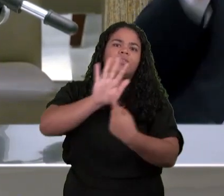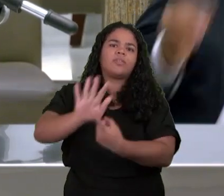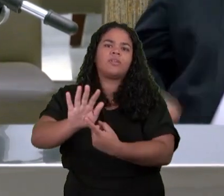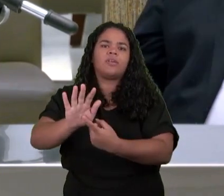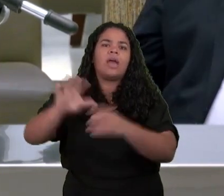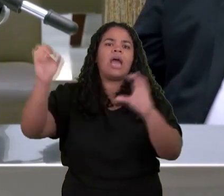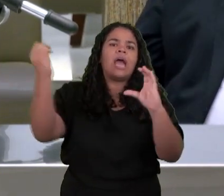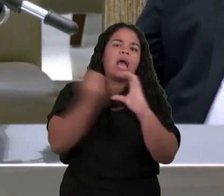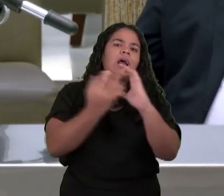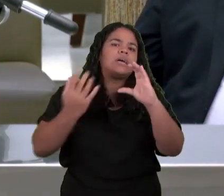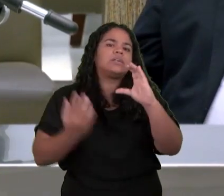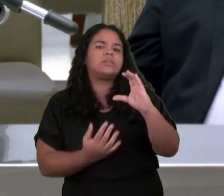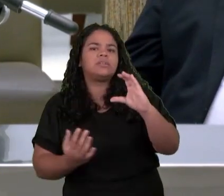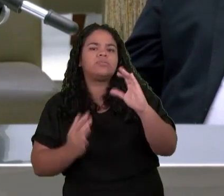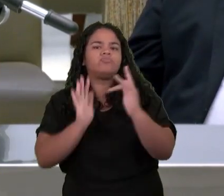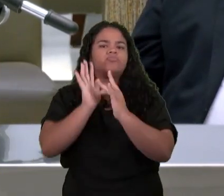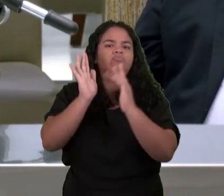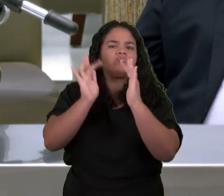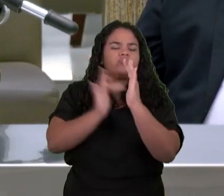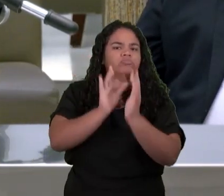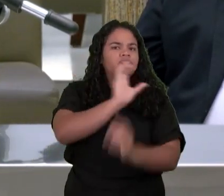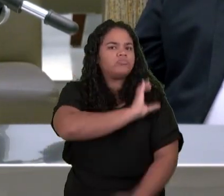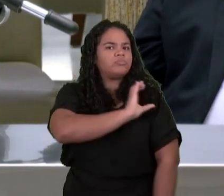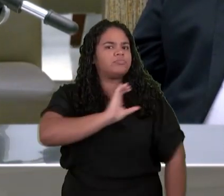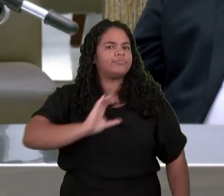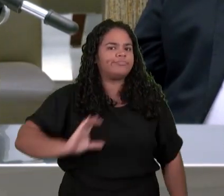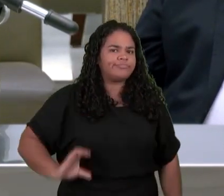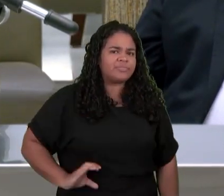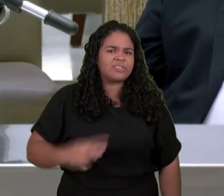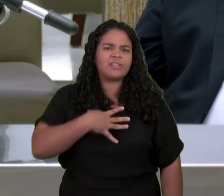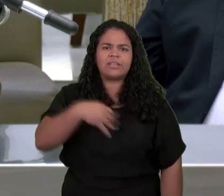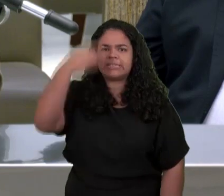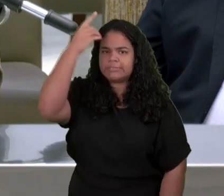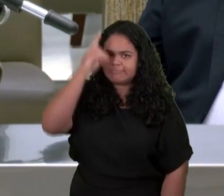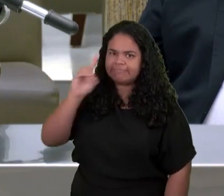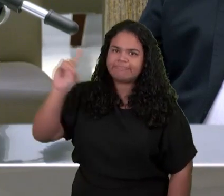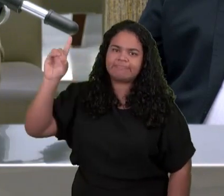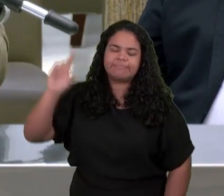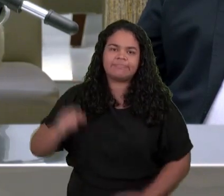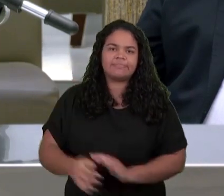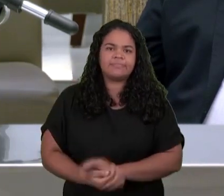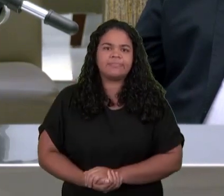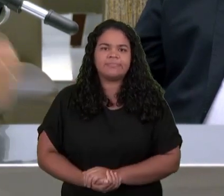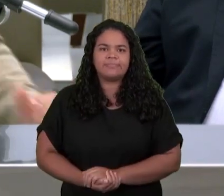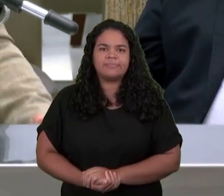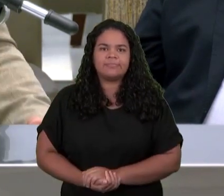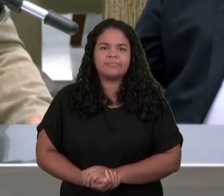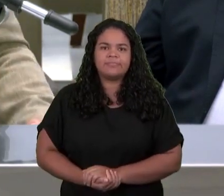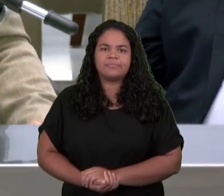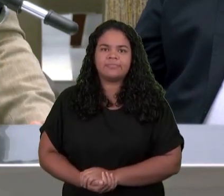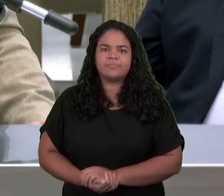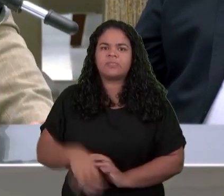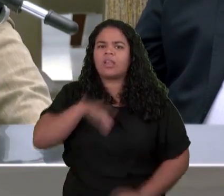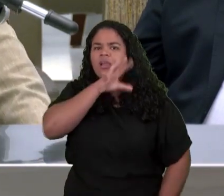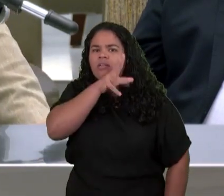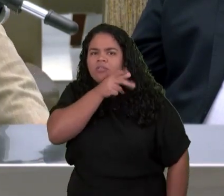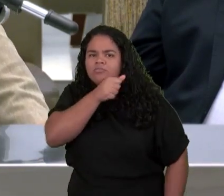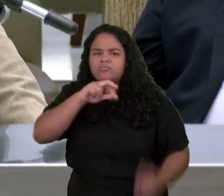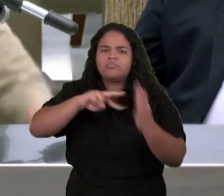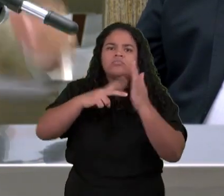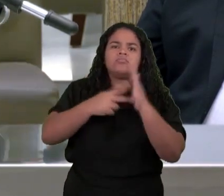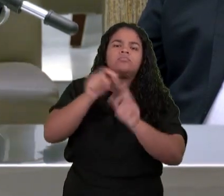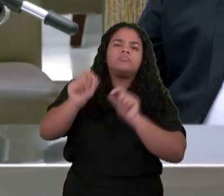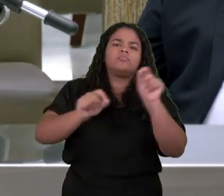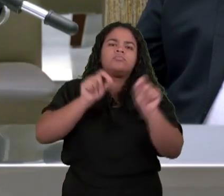Pessoa Da trindade Jesus O verbo Encarnado O leão Representa Jesus